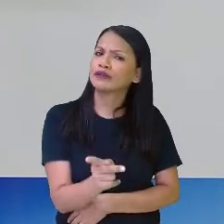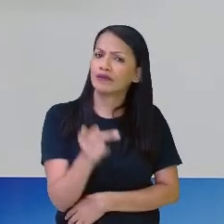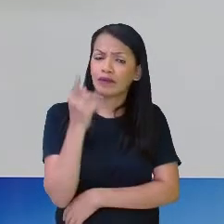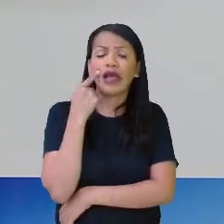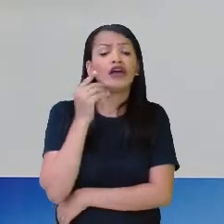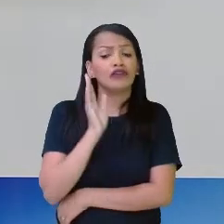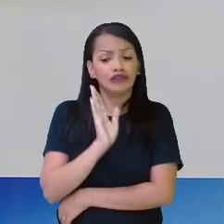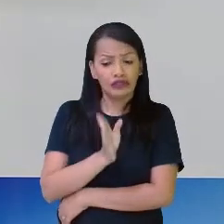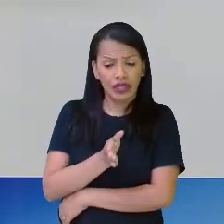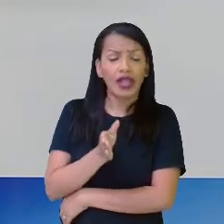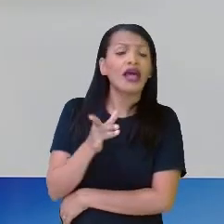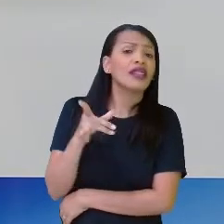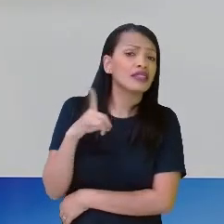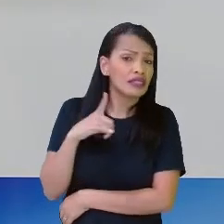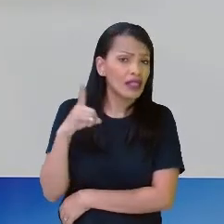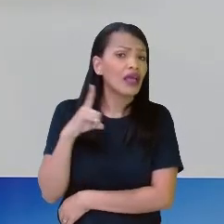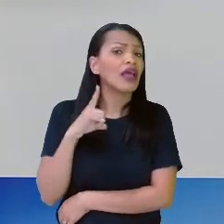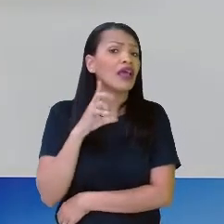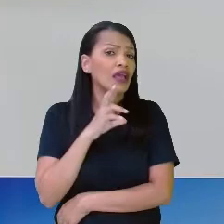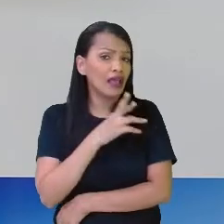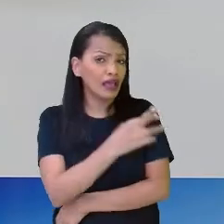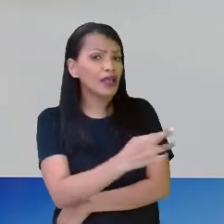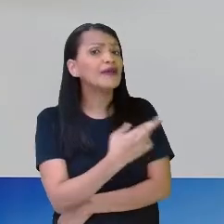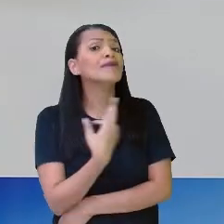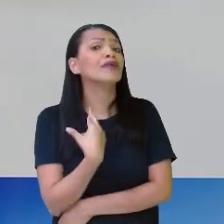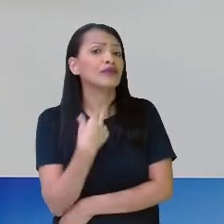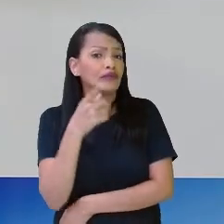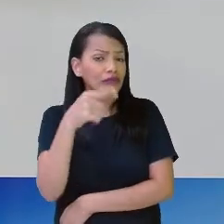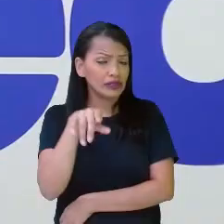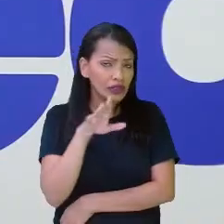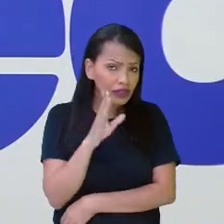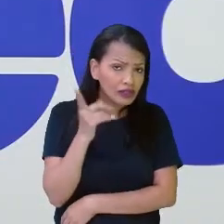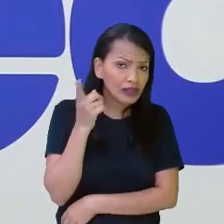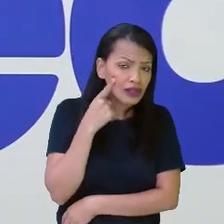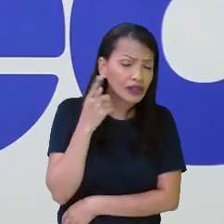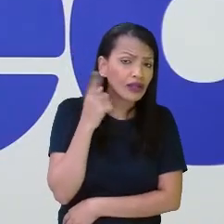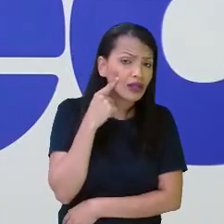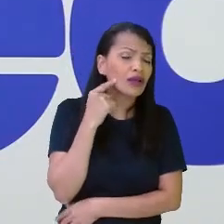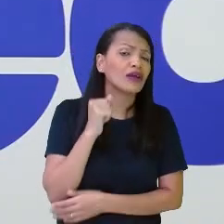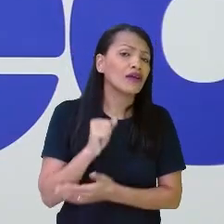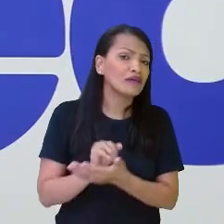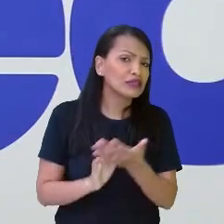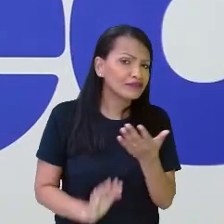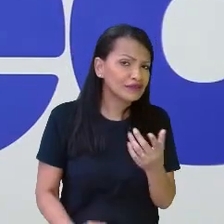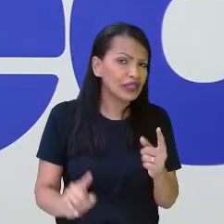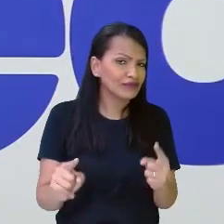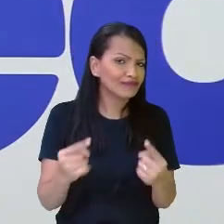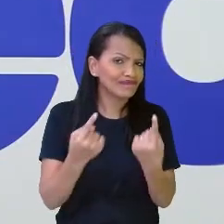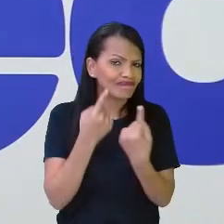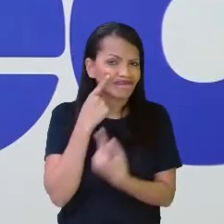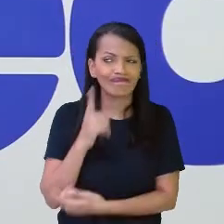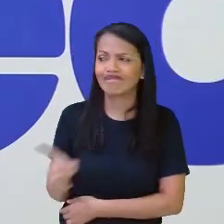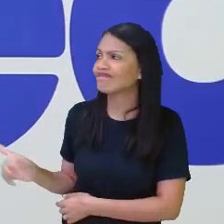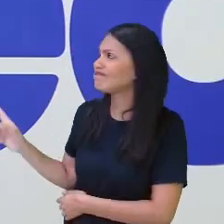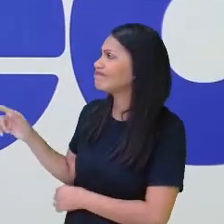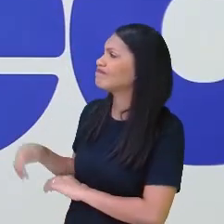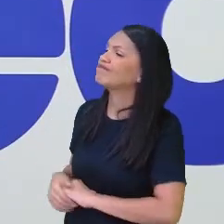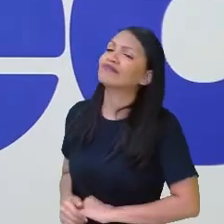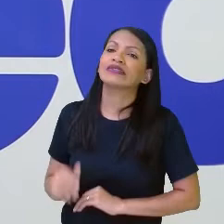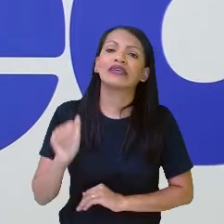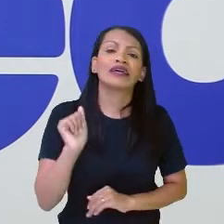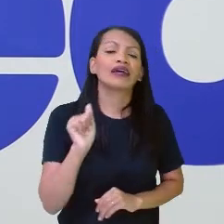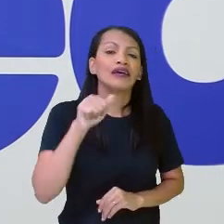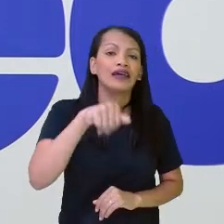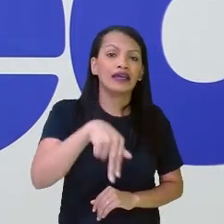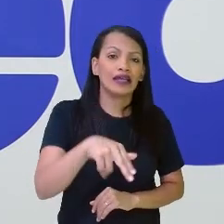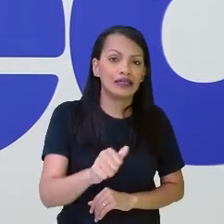que você colocou o problema na tela, que a Ana disse, colocou